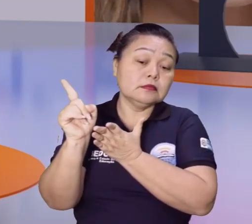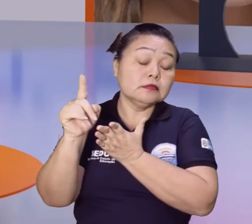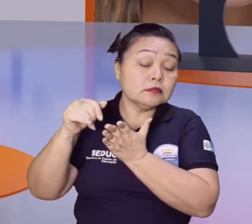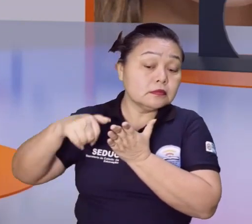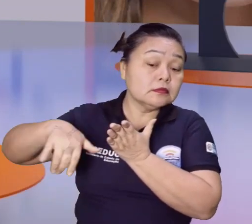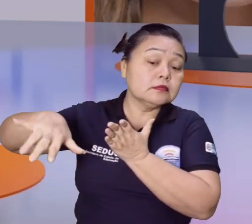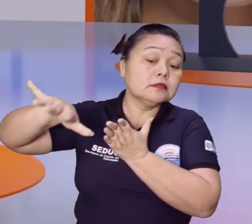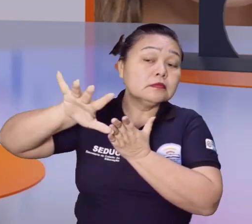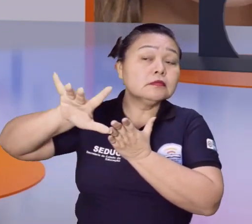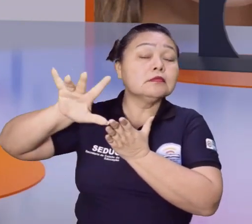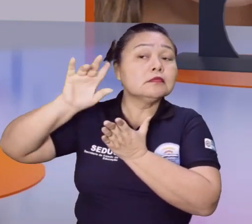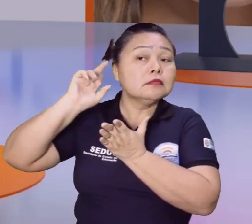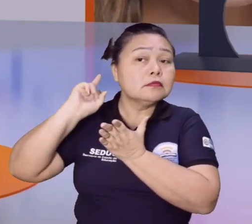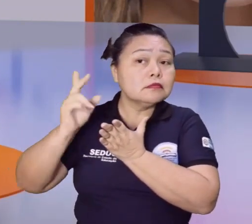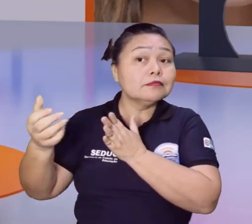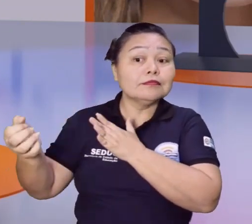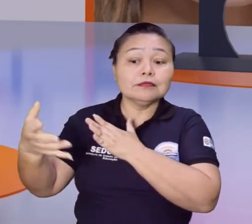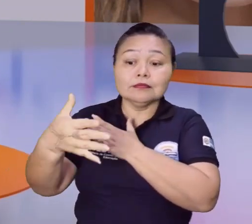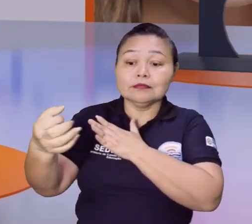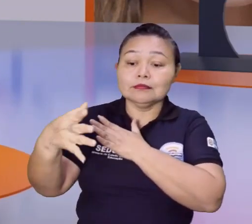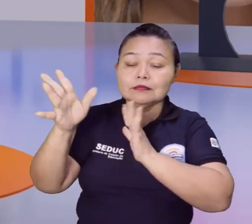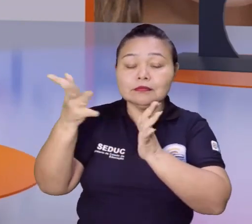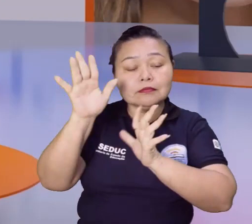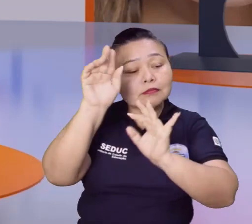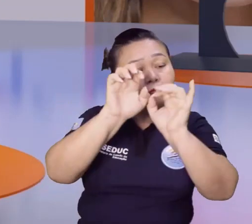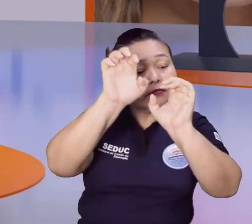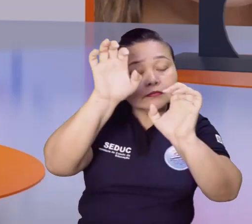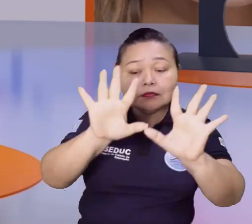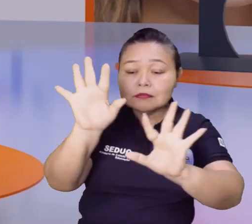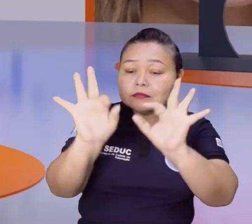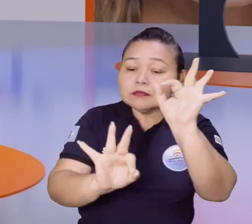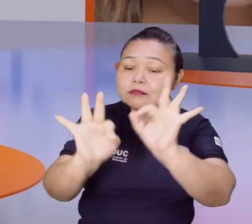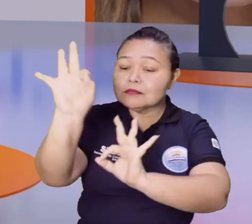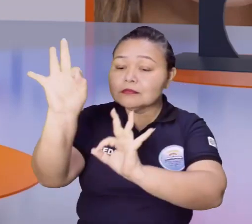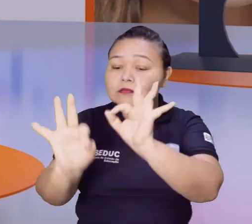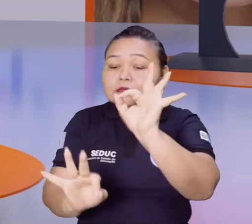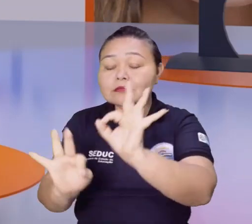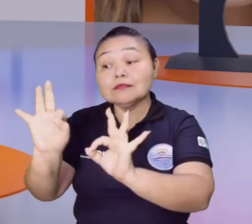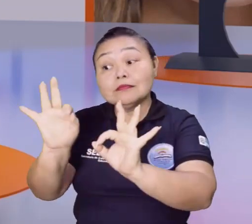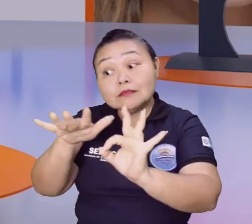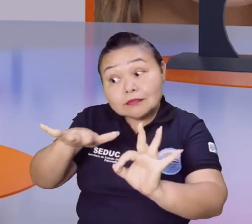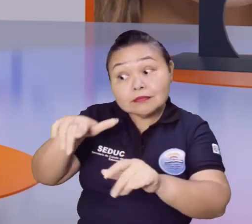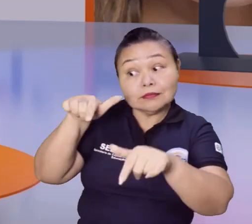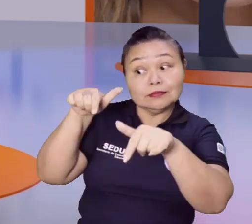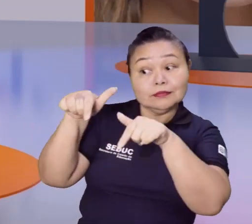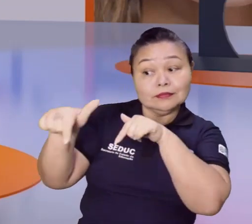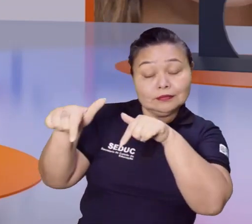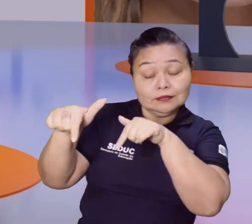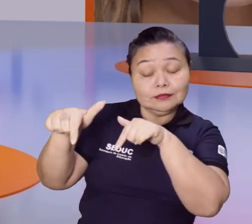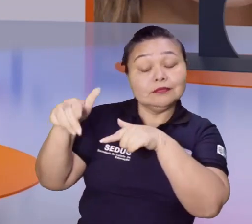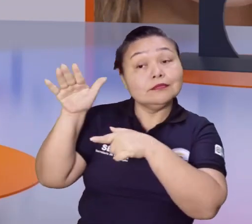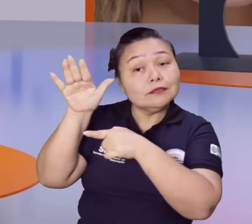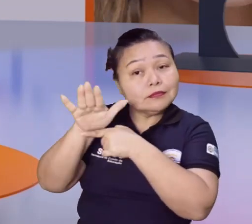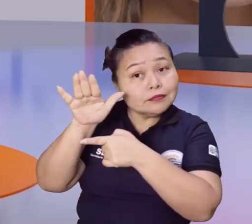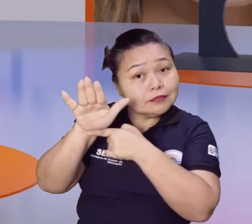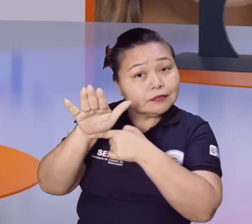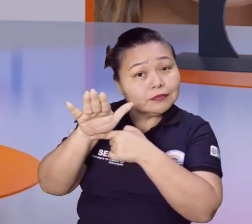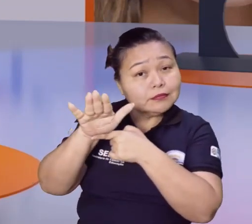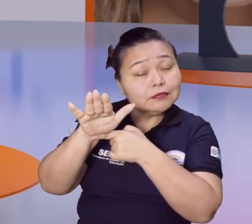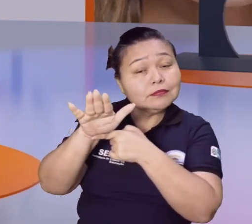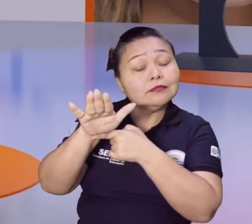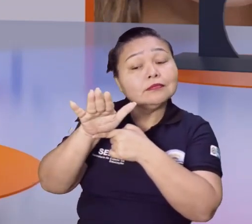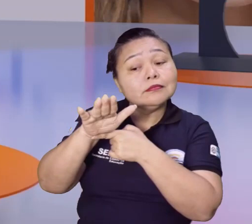eles trazem sempre essa inovação da sistematização e organização do trabalho para que ajude, né?